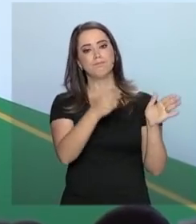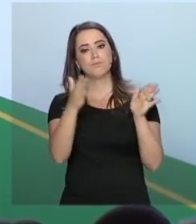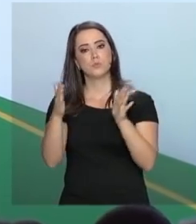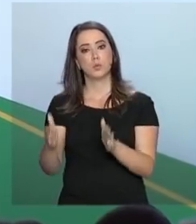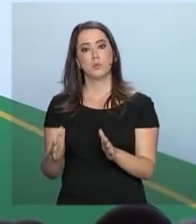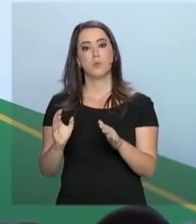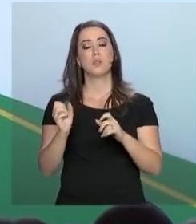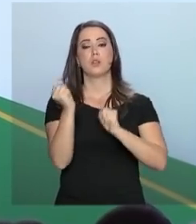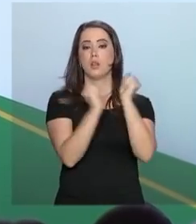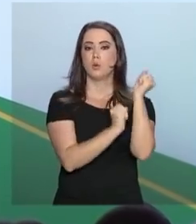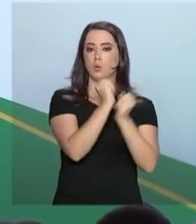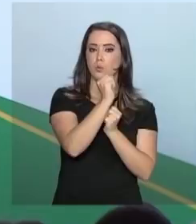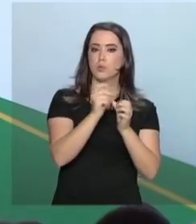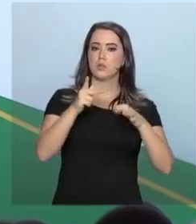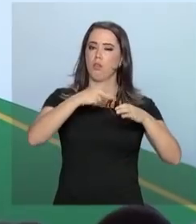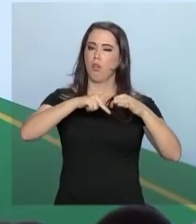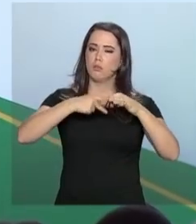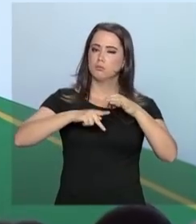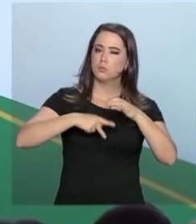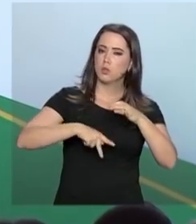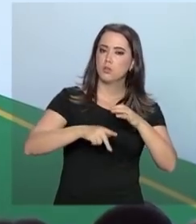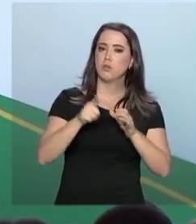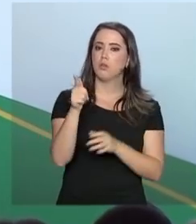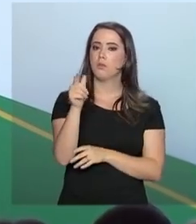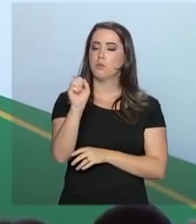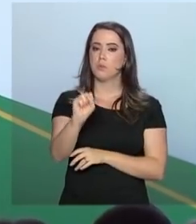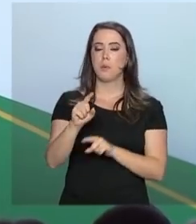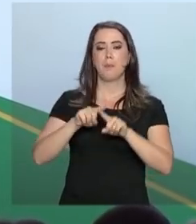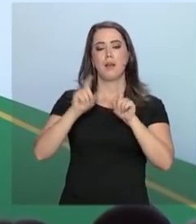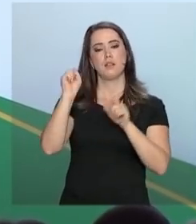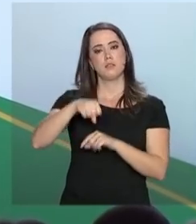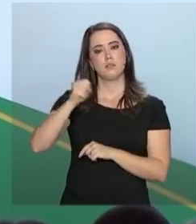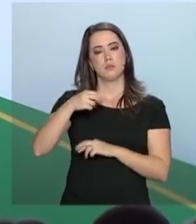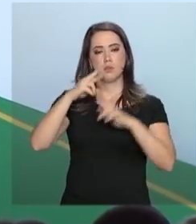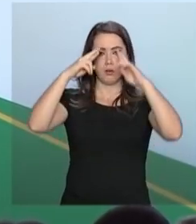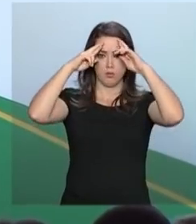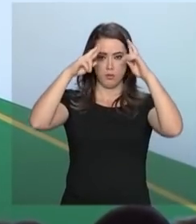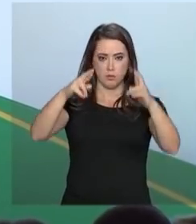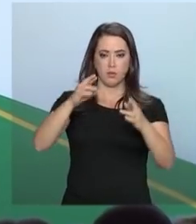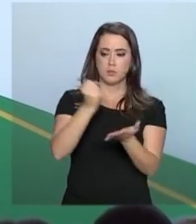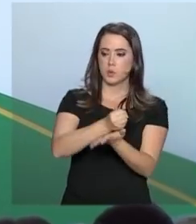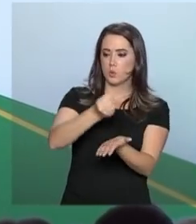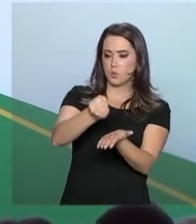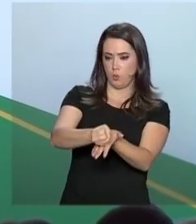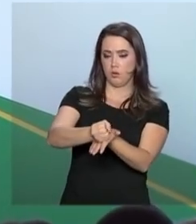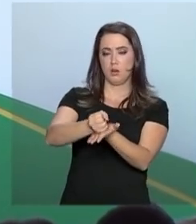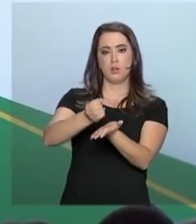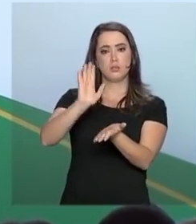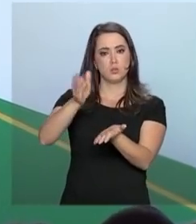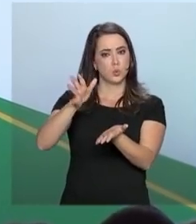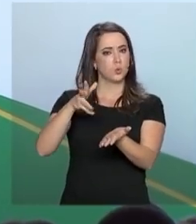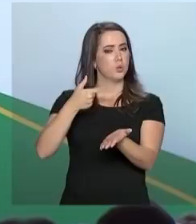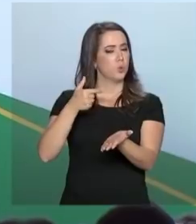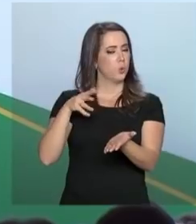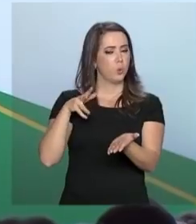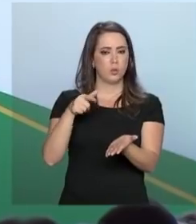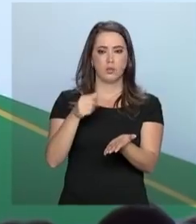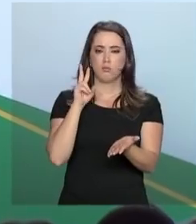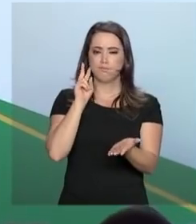indústria de petróleo e gás. Mas, evidentemente, com respeito aos contratos, com total